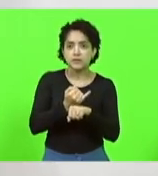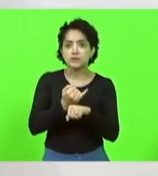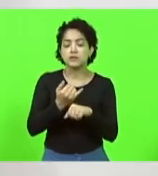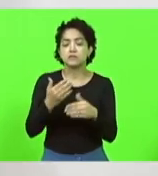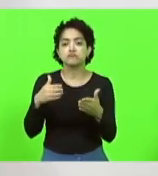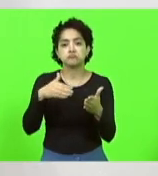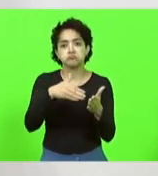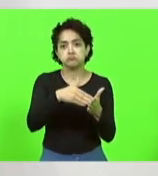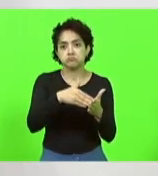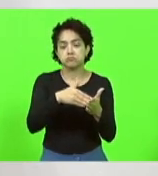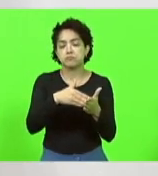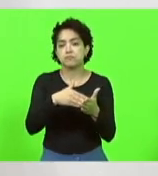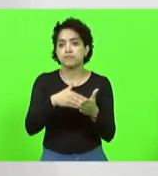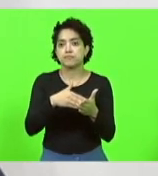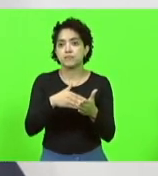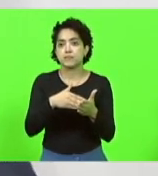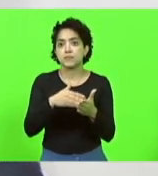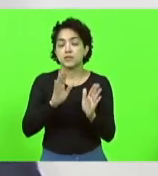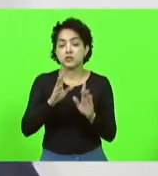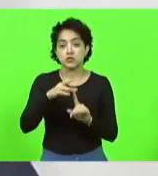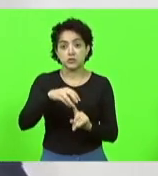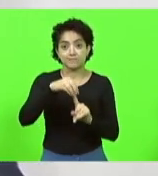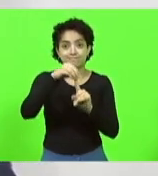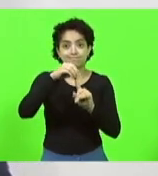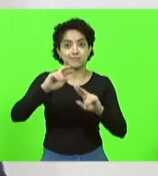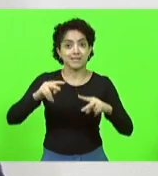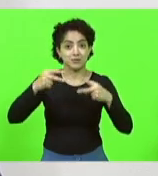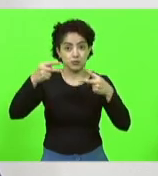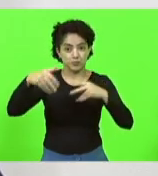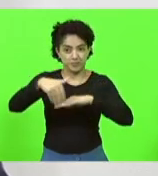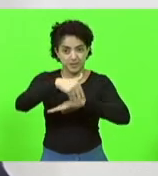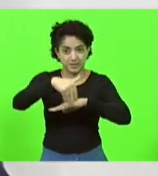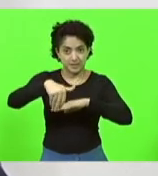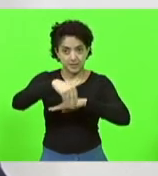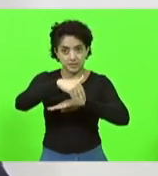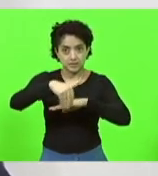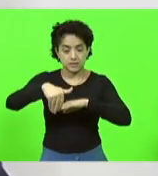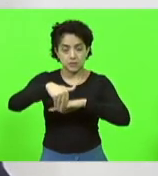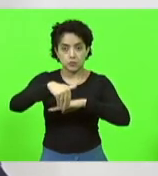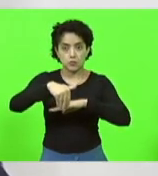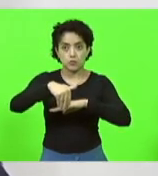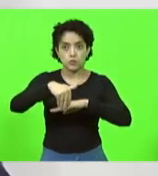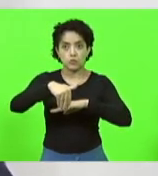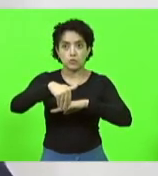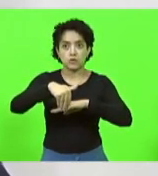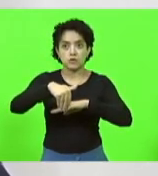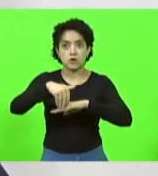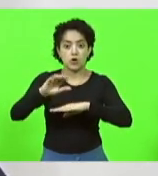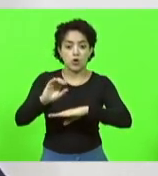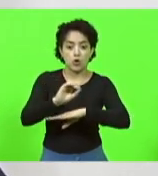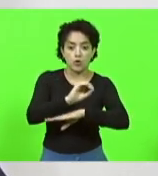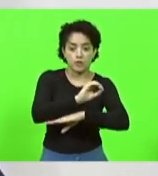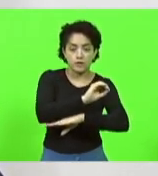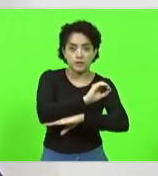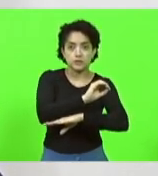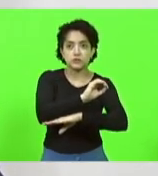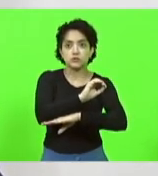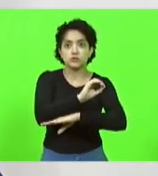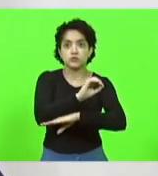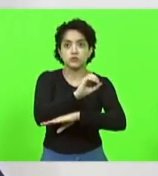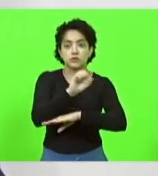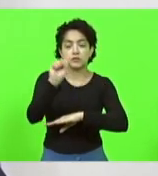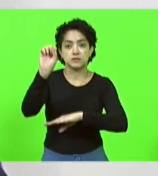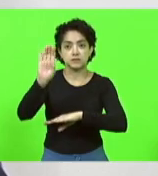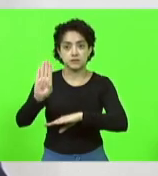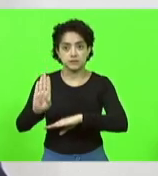já havia se destacado a duplicação do trecho oeste, ou seja, do trevo de São Bento do Sul